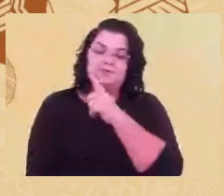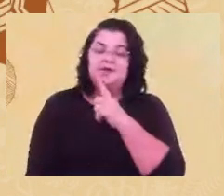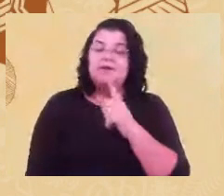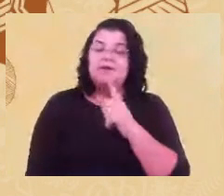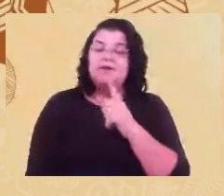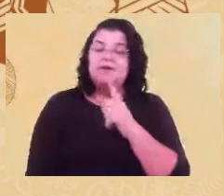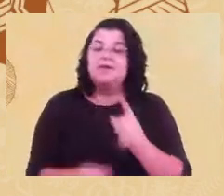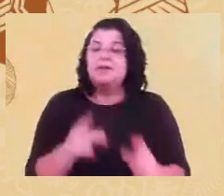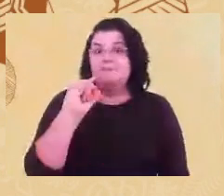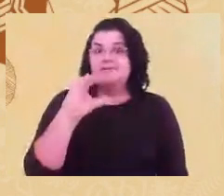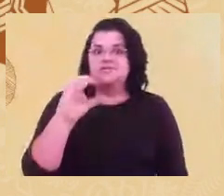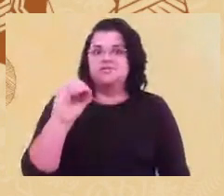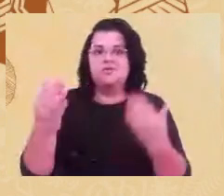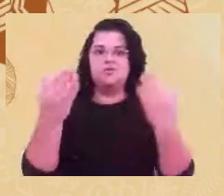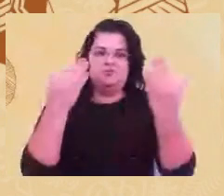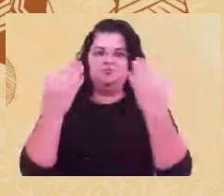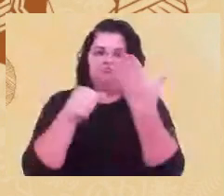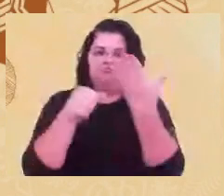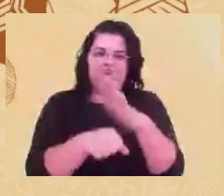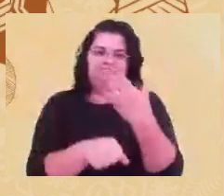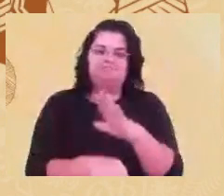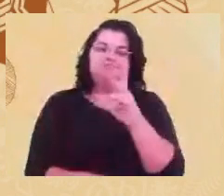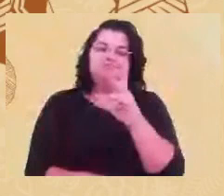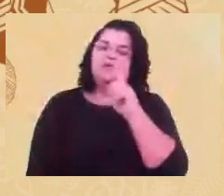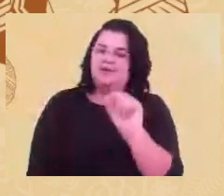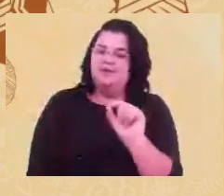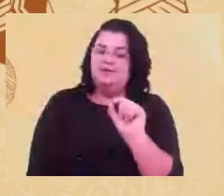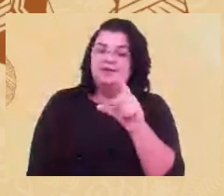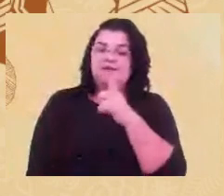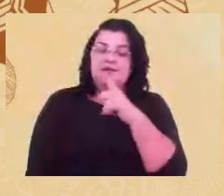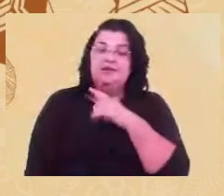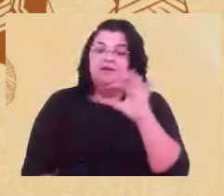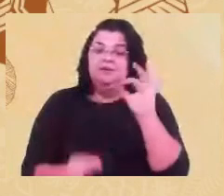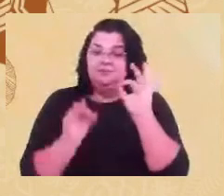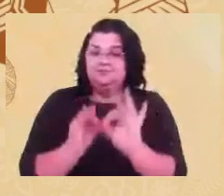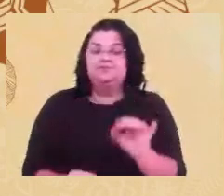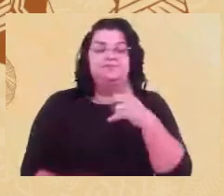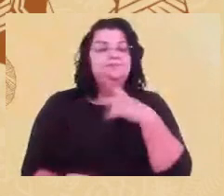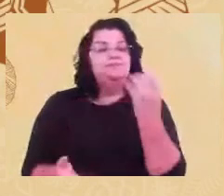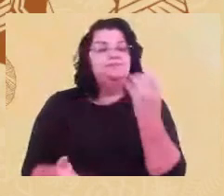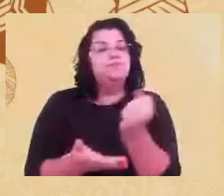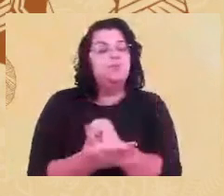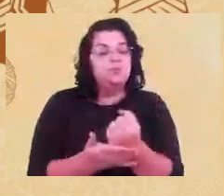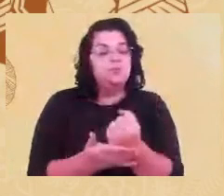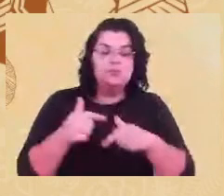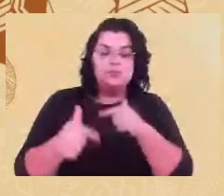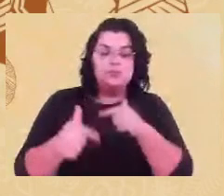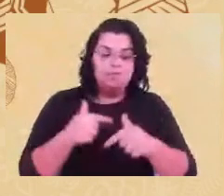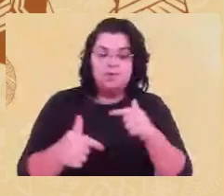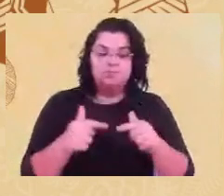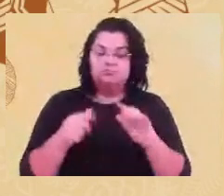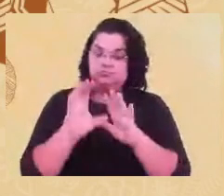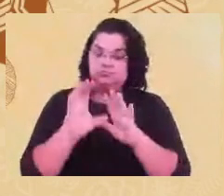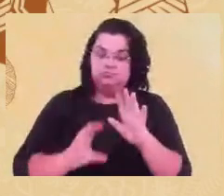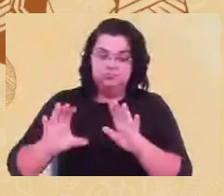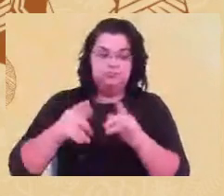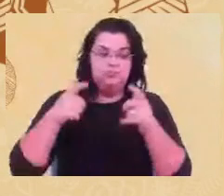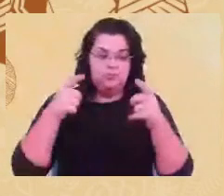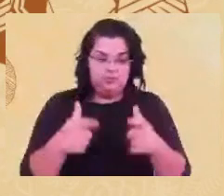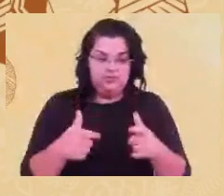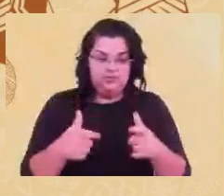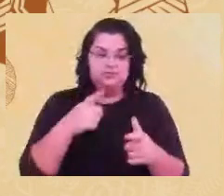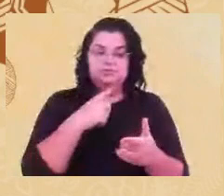esta certamente encontrou no trabalho, nas instituições, que ofereceram serviços de